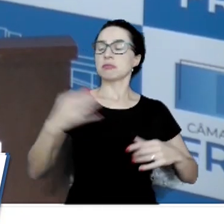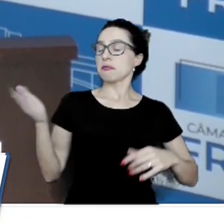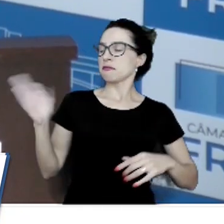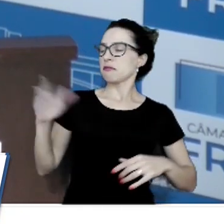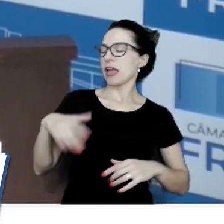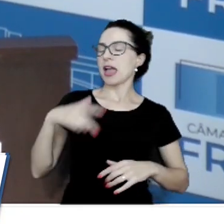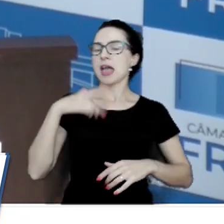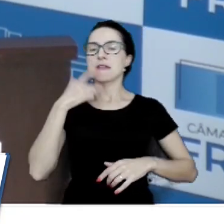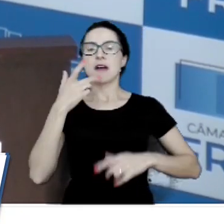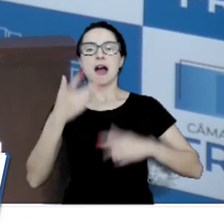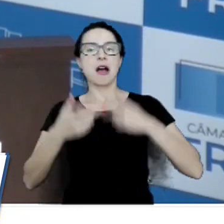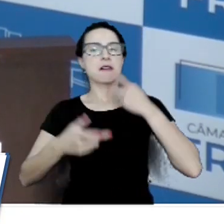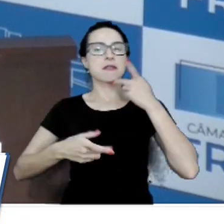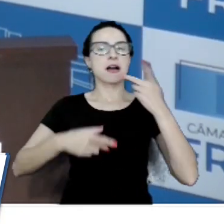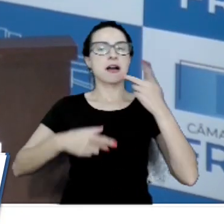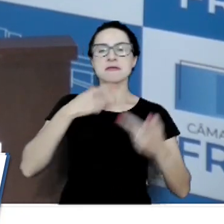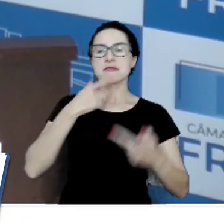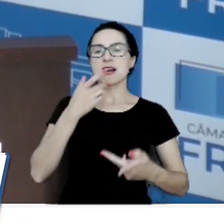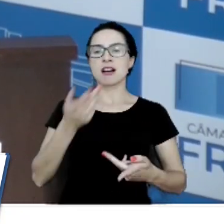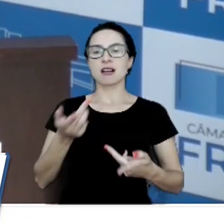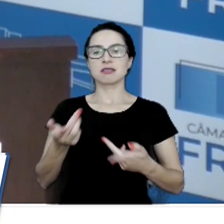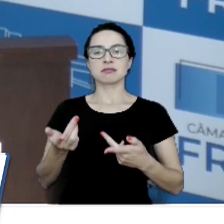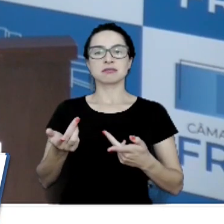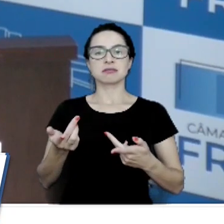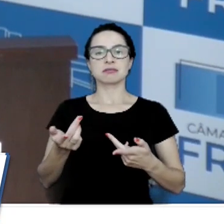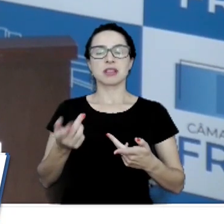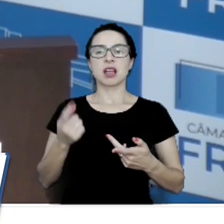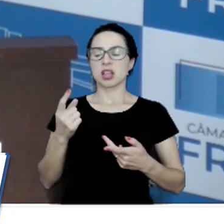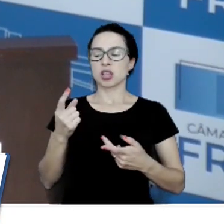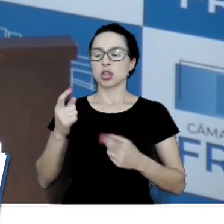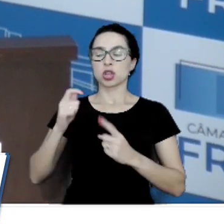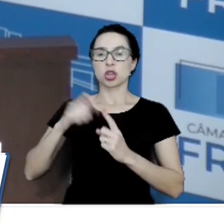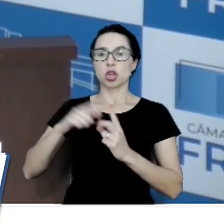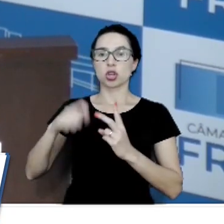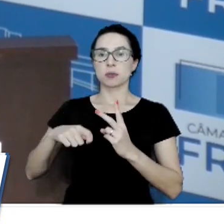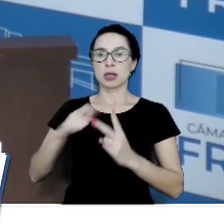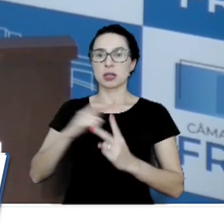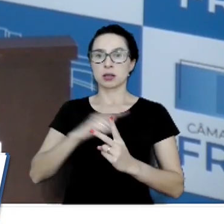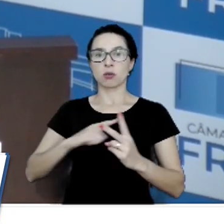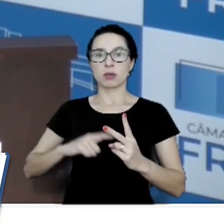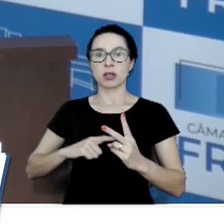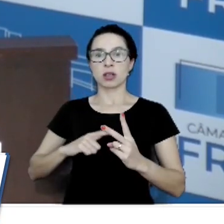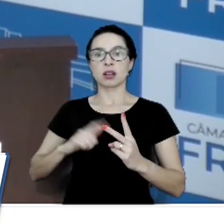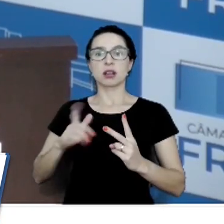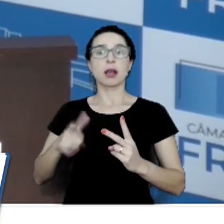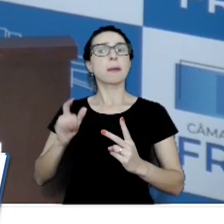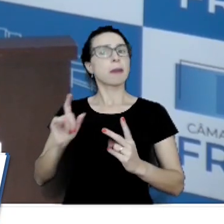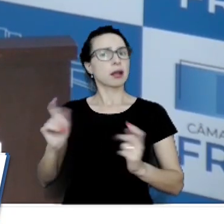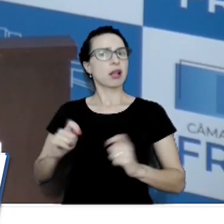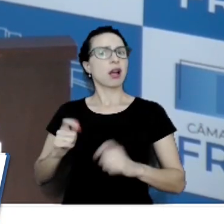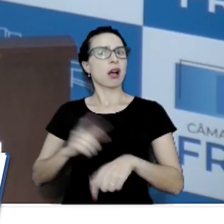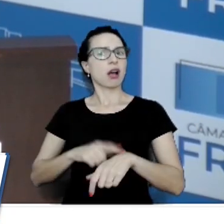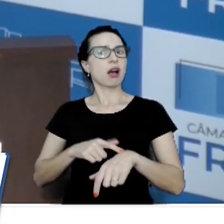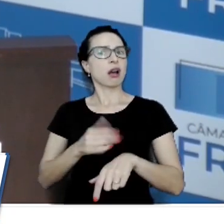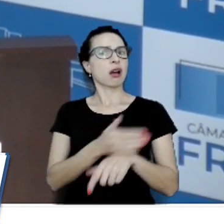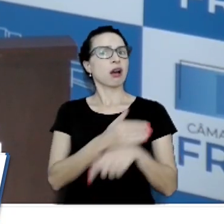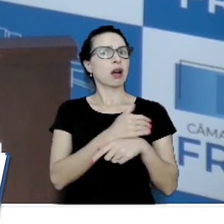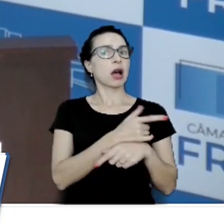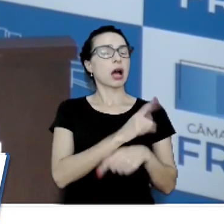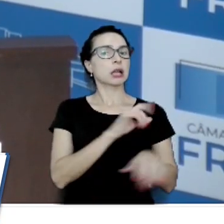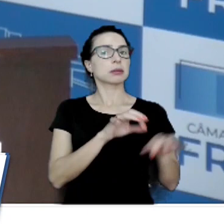um monte de coisas, faz dois meses do governo dele, faz, mas ele teve tempo, porque foi feito